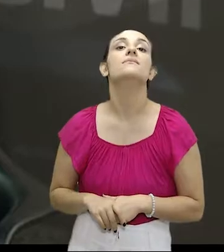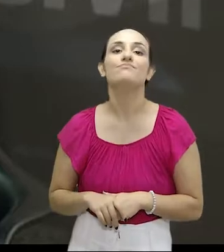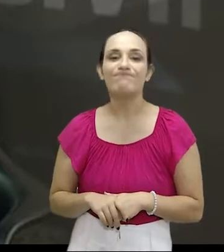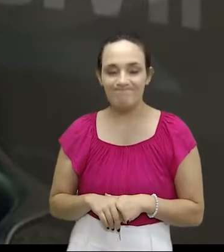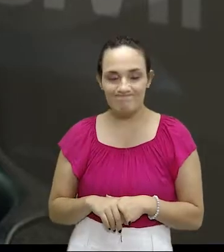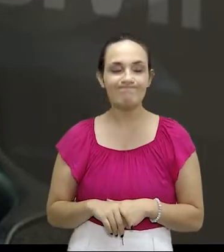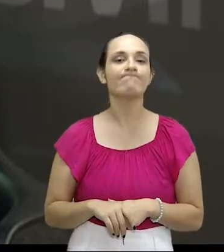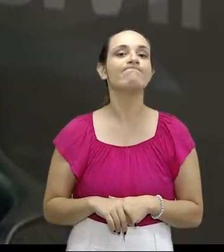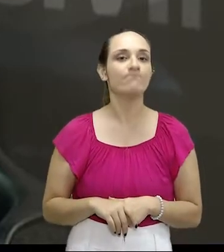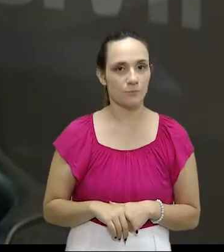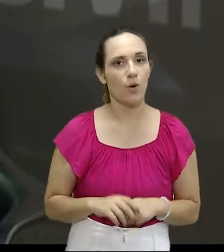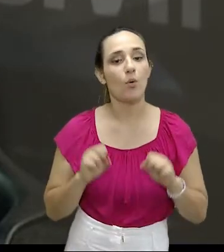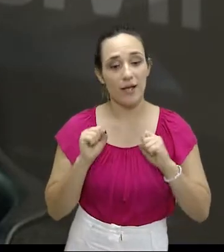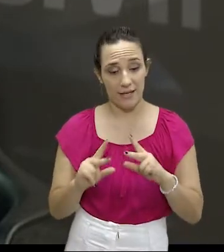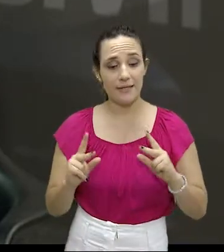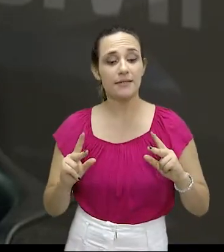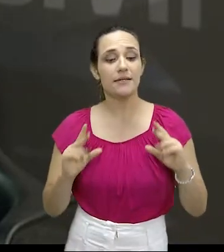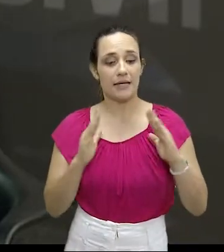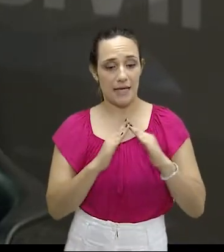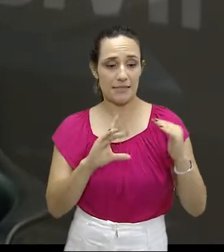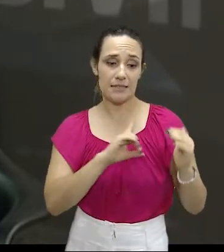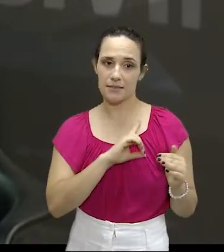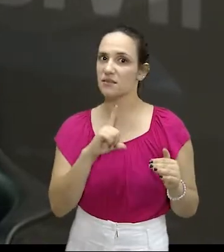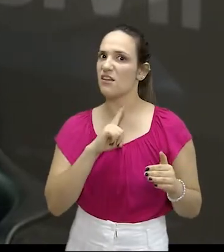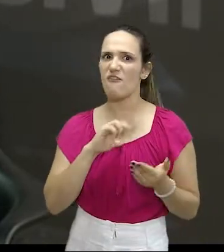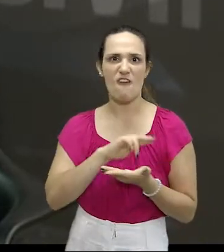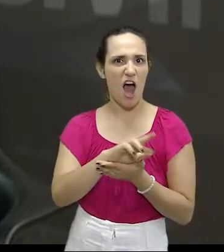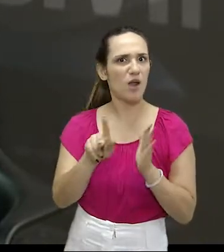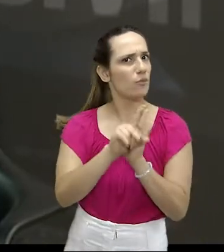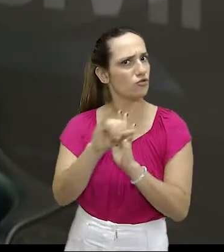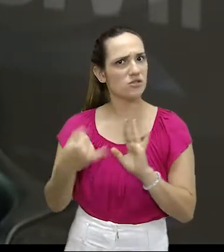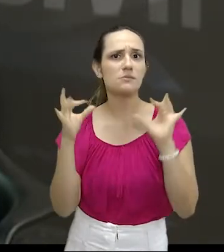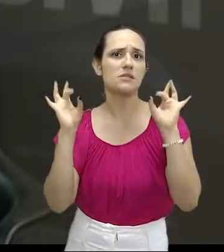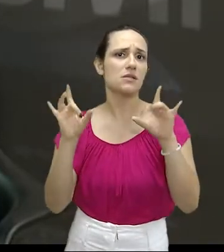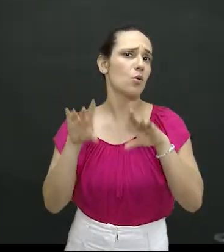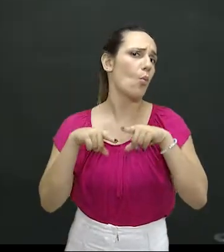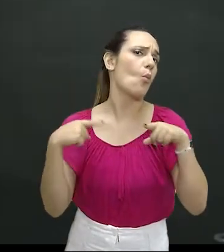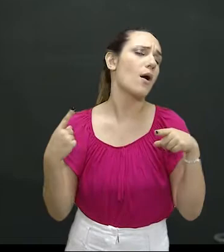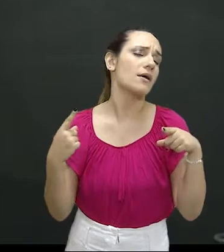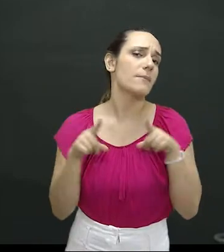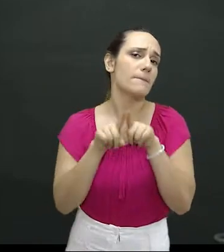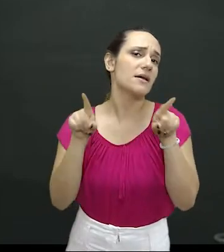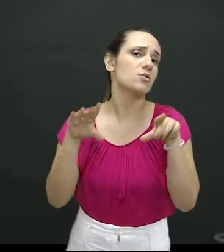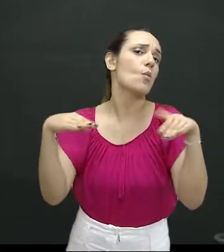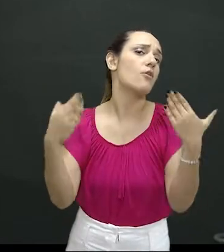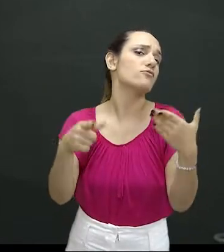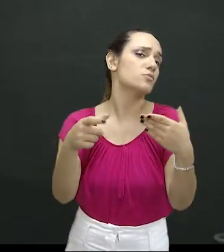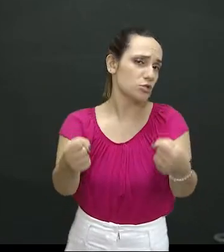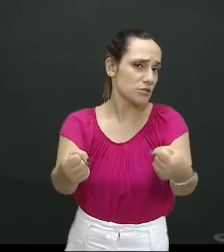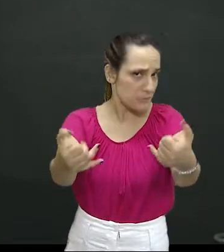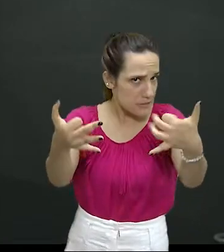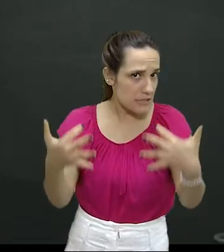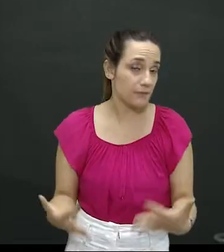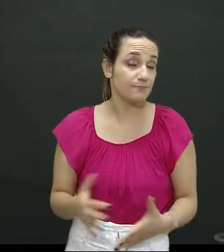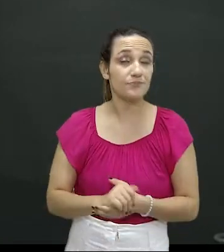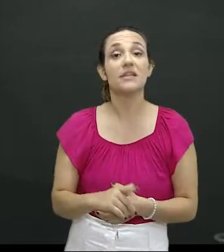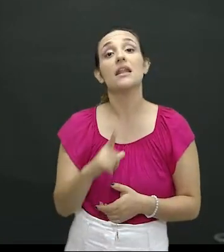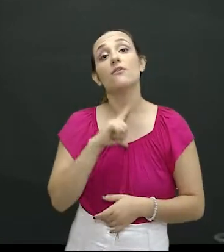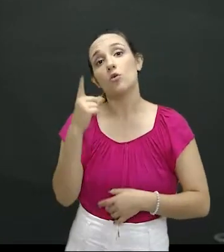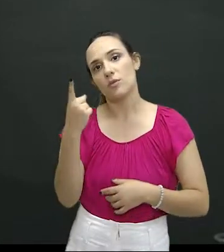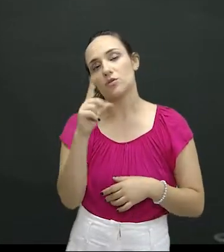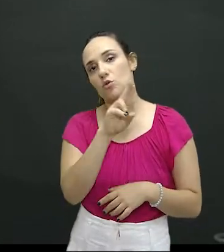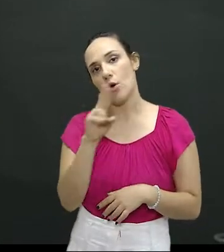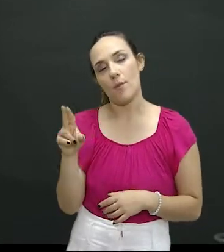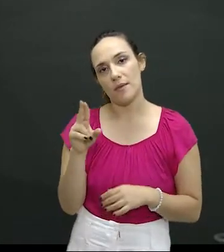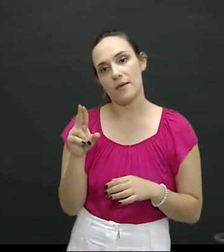operações, né? Qual o senhor pode destacar para a gente, contar para a gente? Esse ano nós tivemos uma aí que foi bem emblemática, foi a Operação